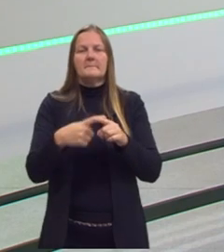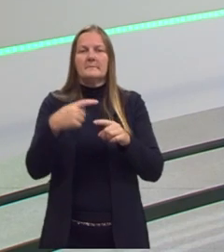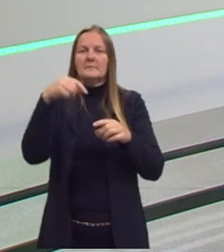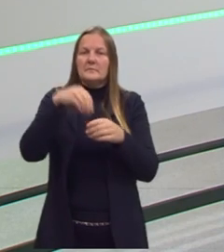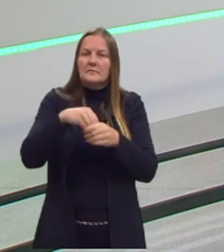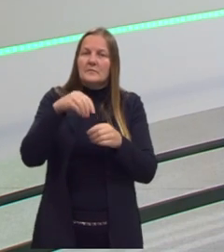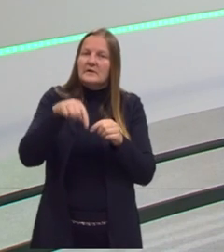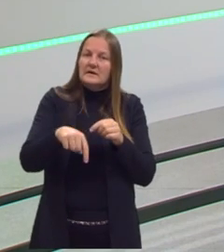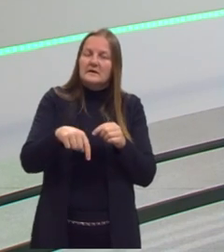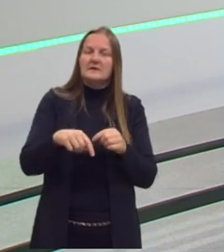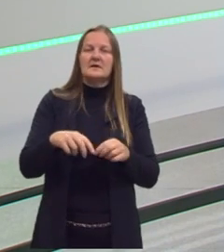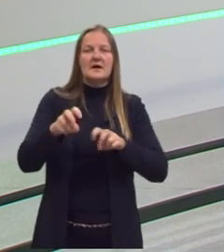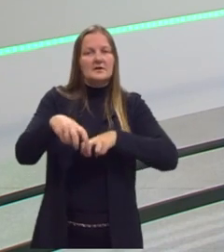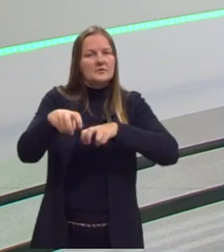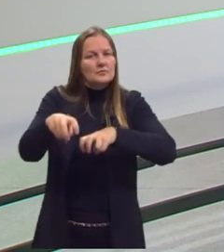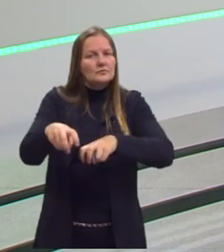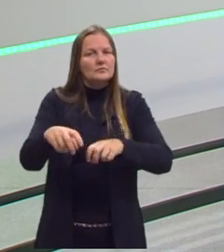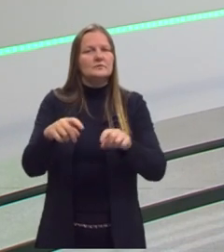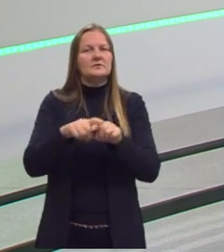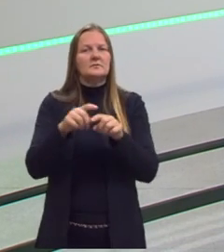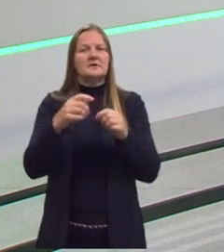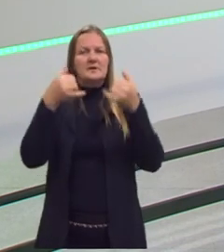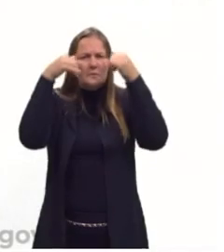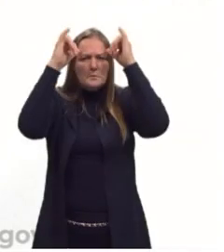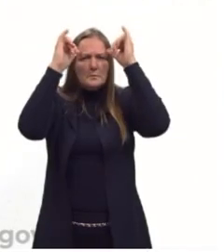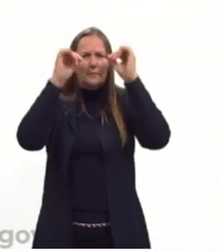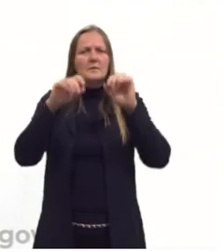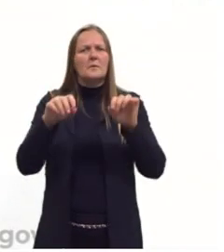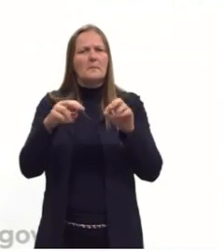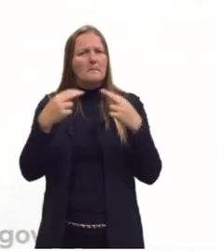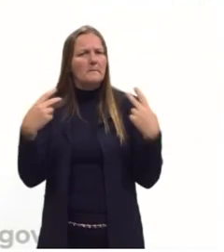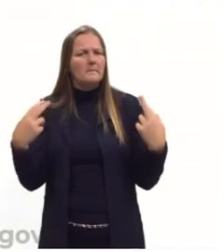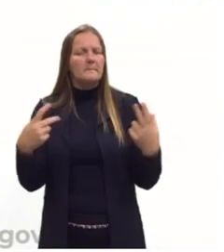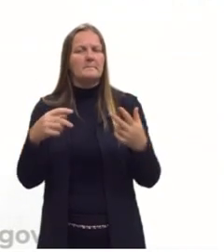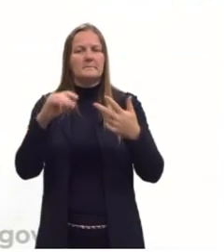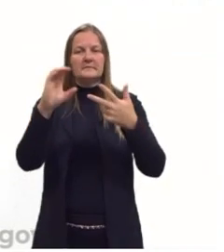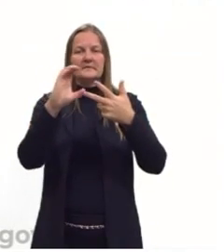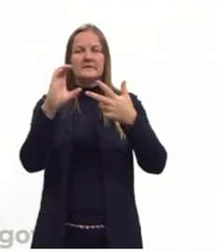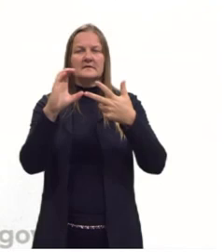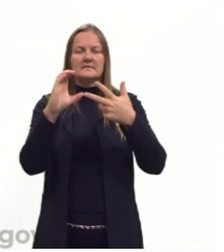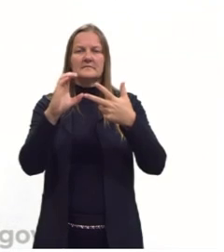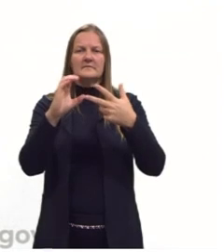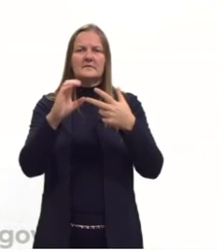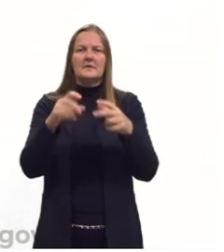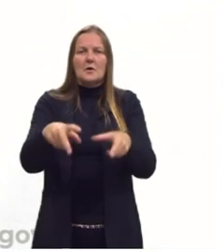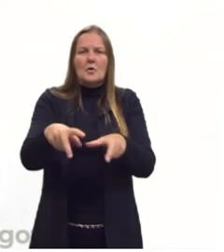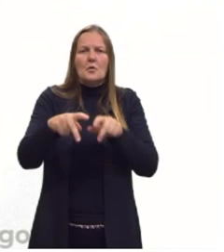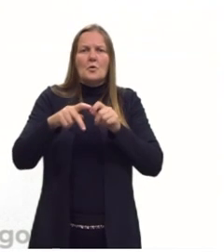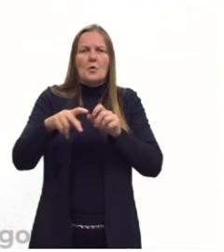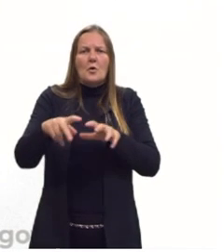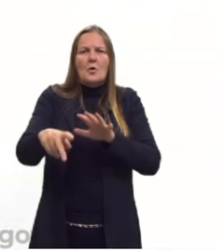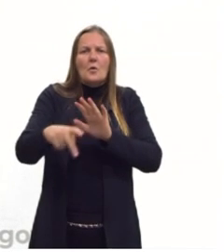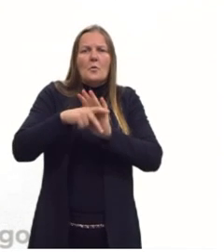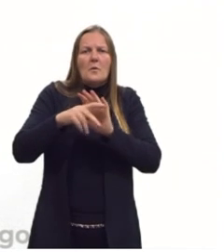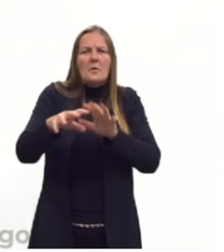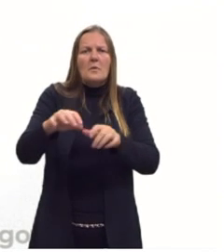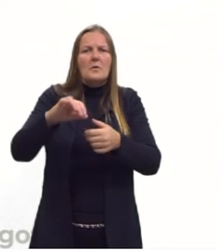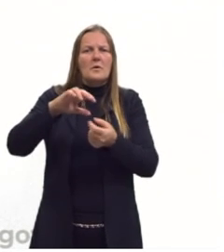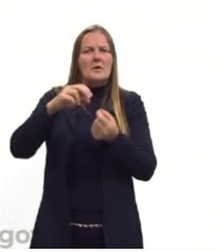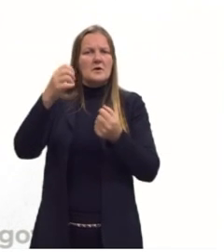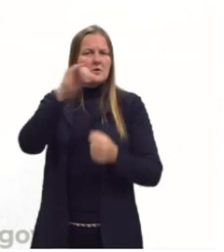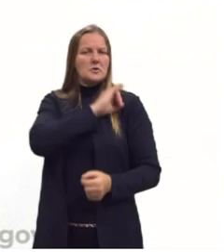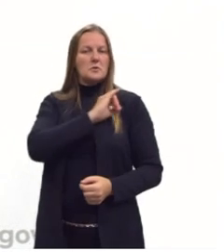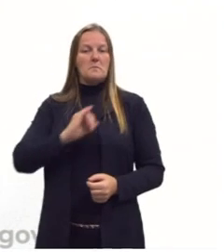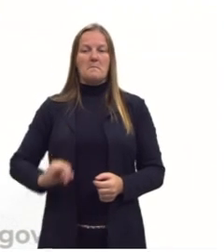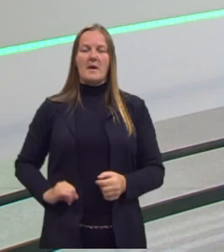pela agricultura e pela pecuária. Alternativa C. Apropriação imperialista dos recursos